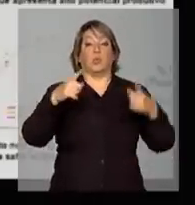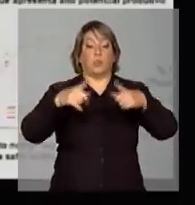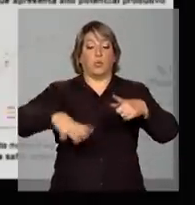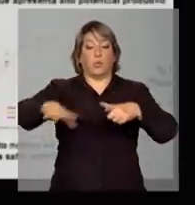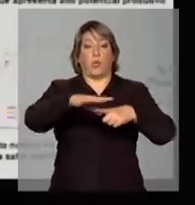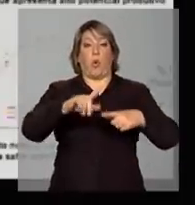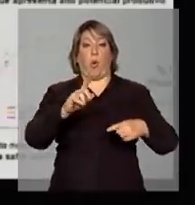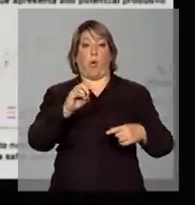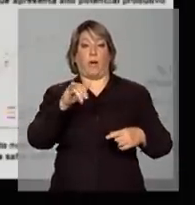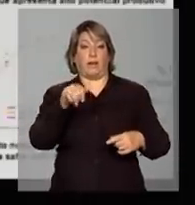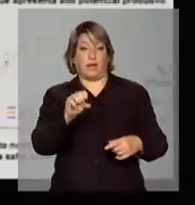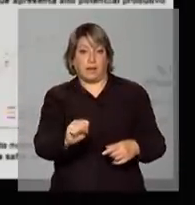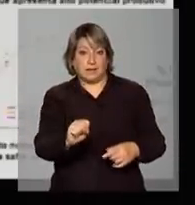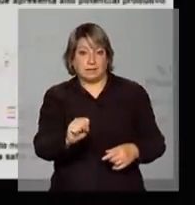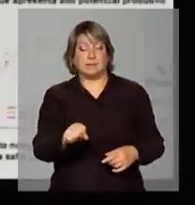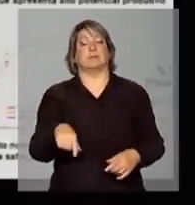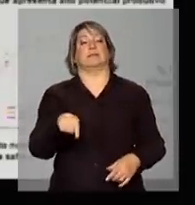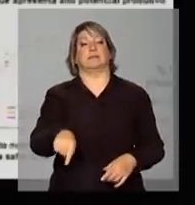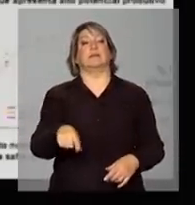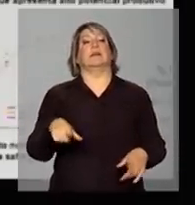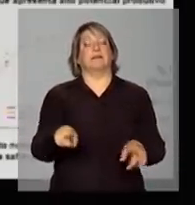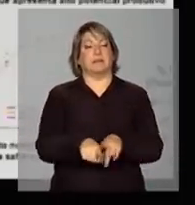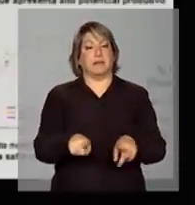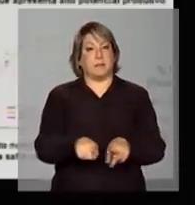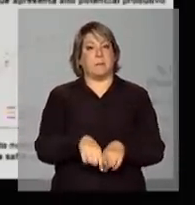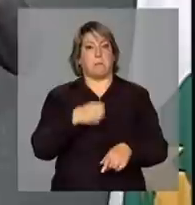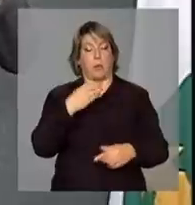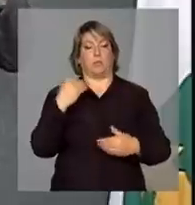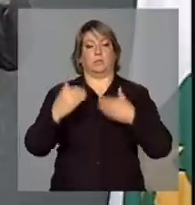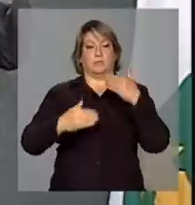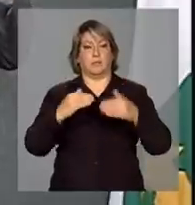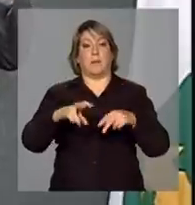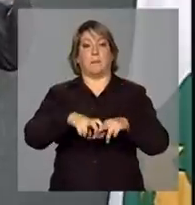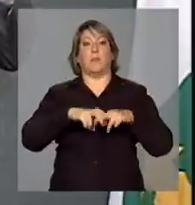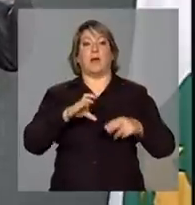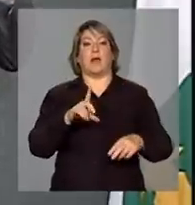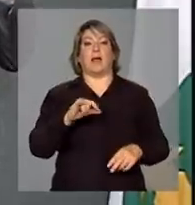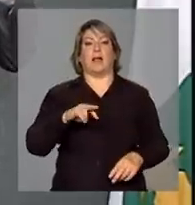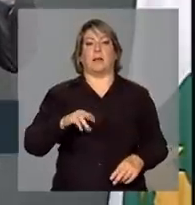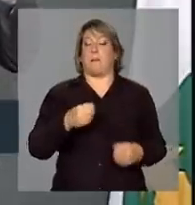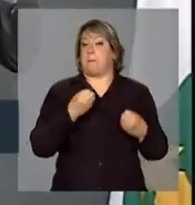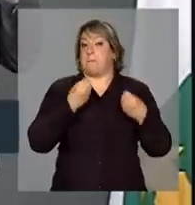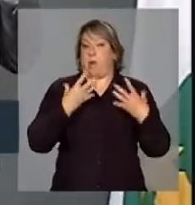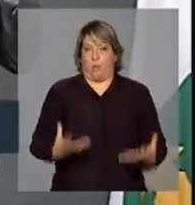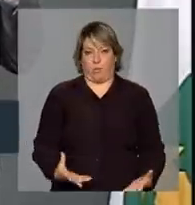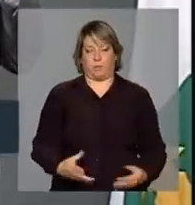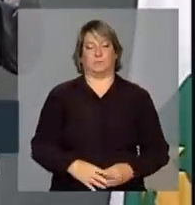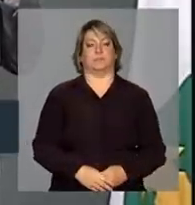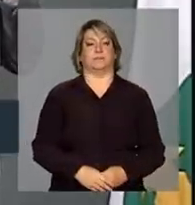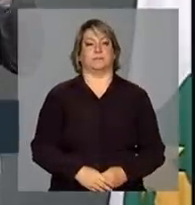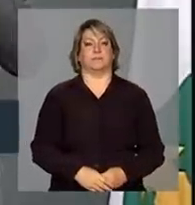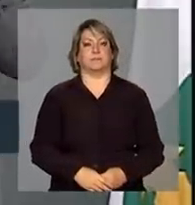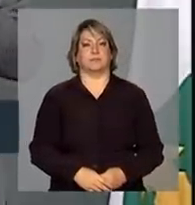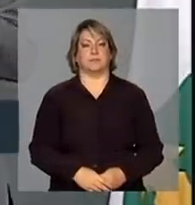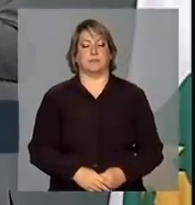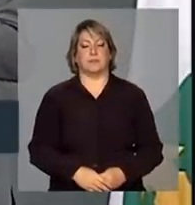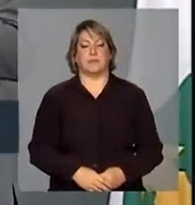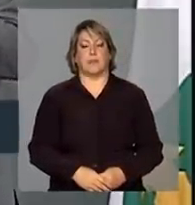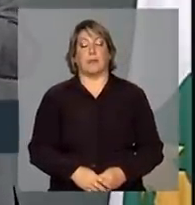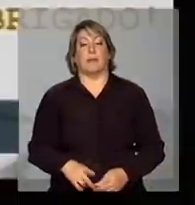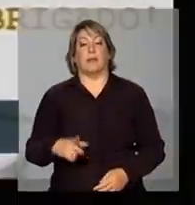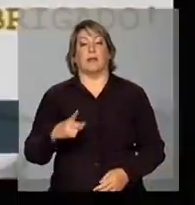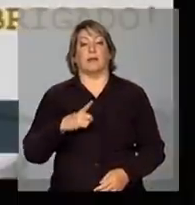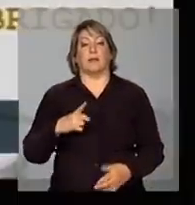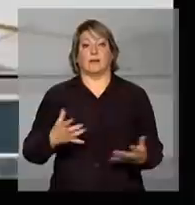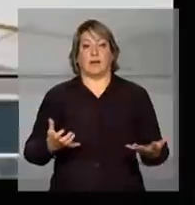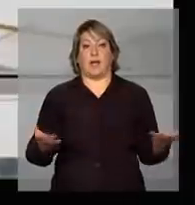seja, nós temos aí realmente um desempenho em termos de produtividade, em função do clima, excelente. Bom, em termos de... Só queria abrir a